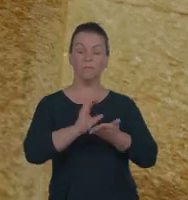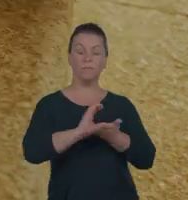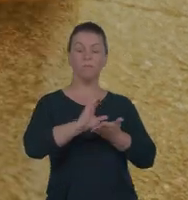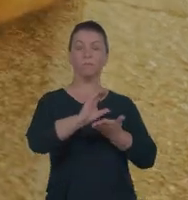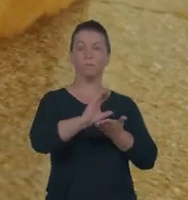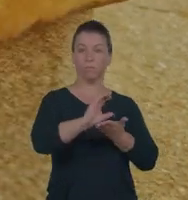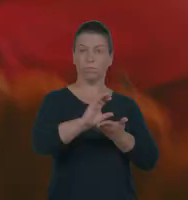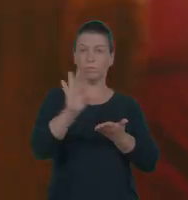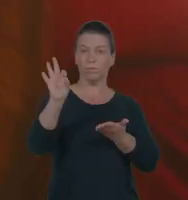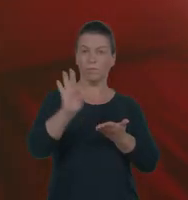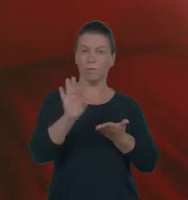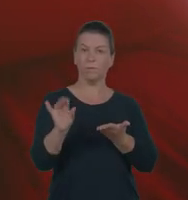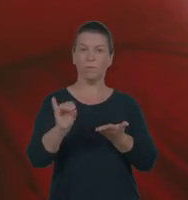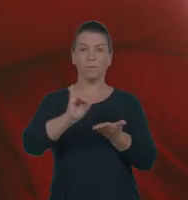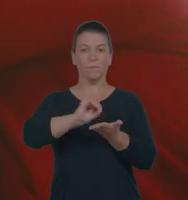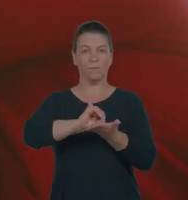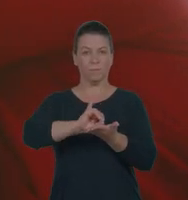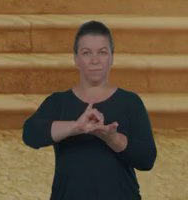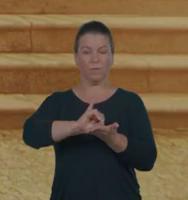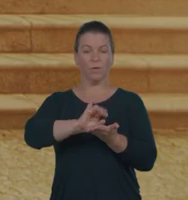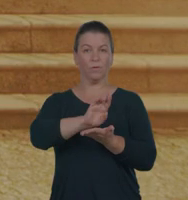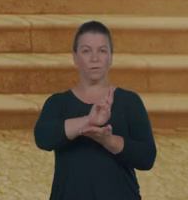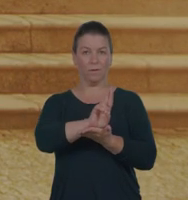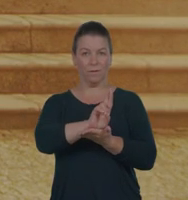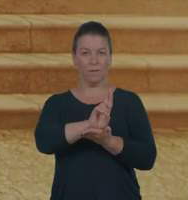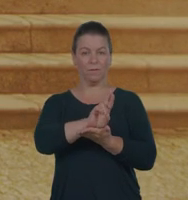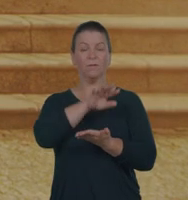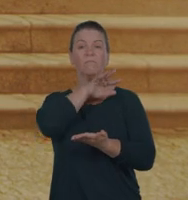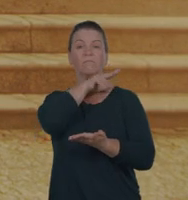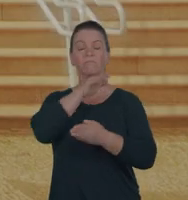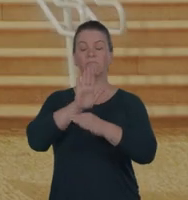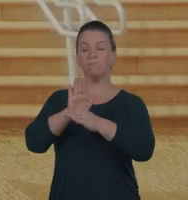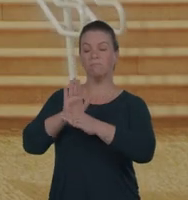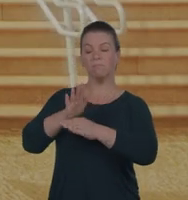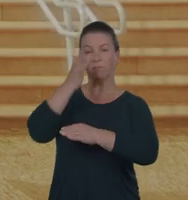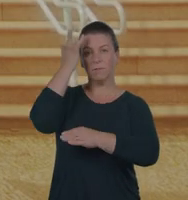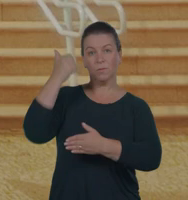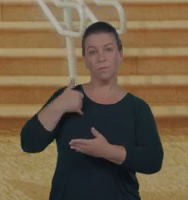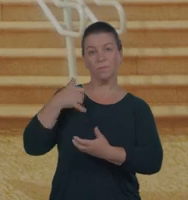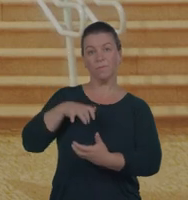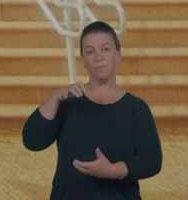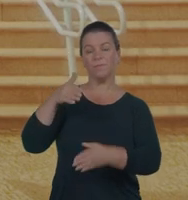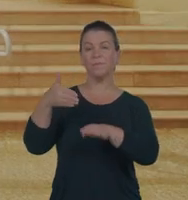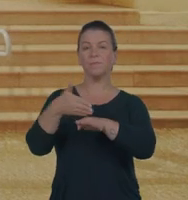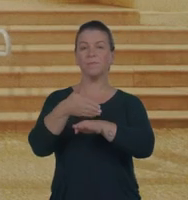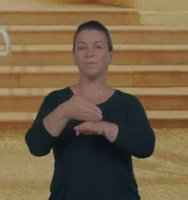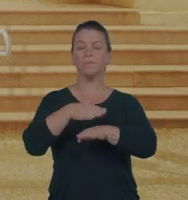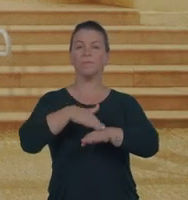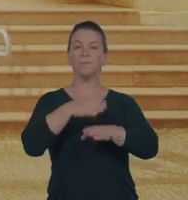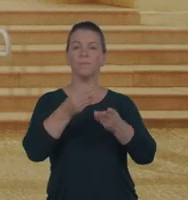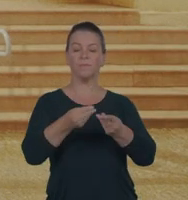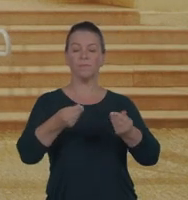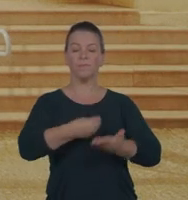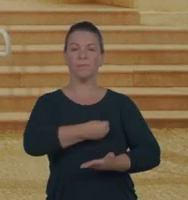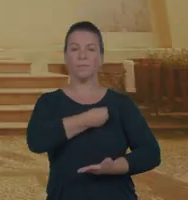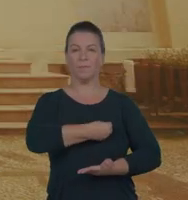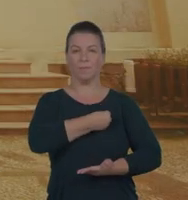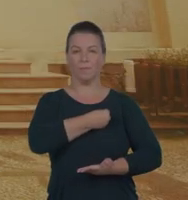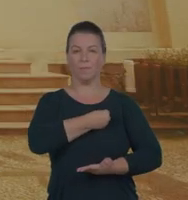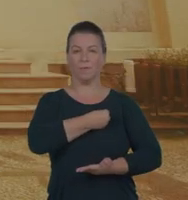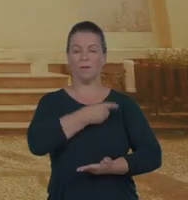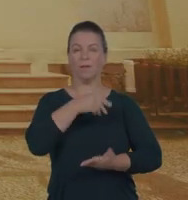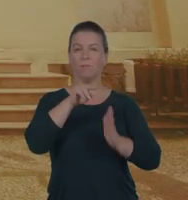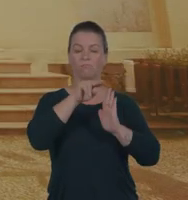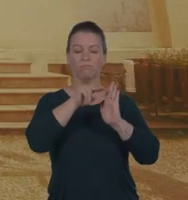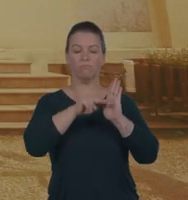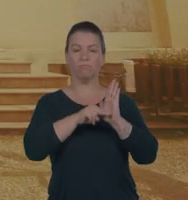Quando você destina parte do seu imposto de renda ao Fundo Estadual dos Direitos do Idoso do Paraná, o Leão ajuda a população idosa